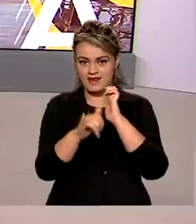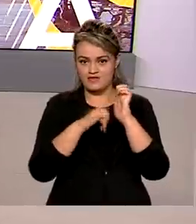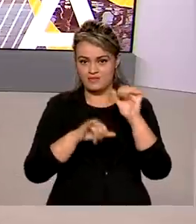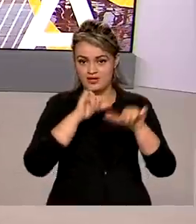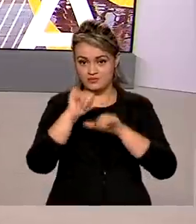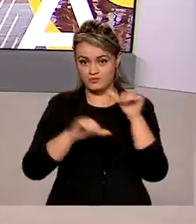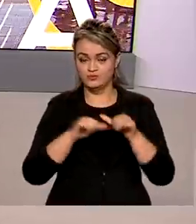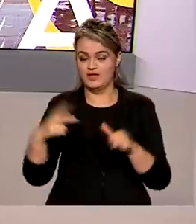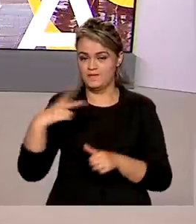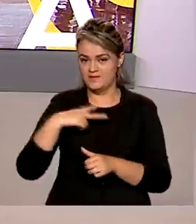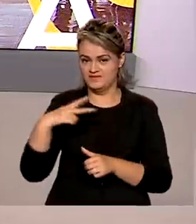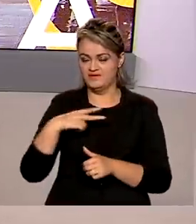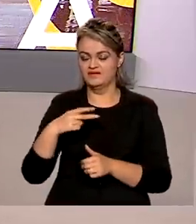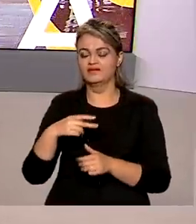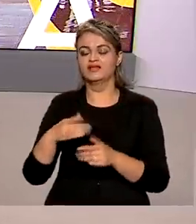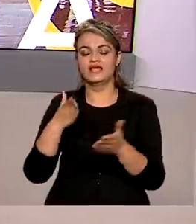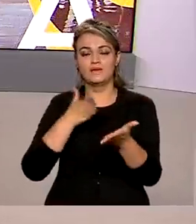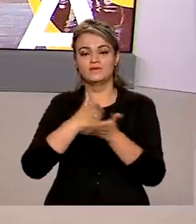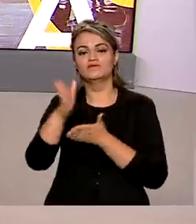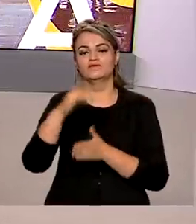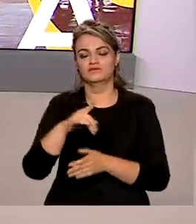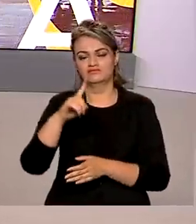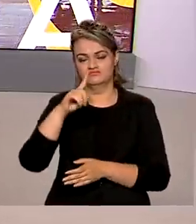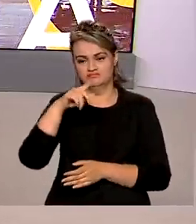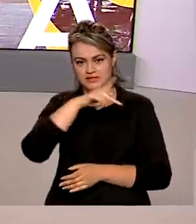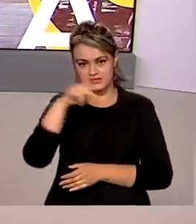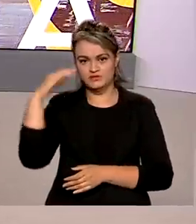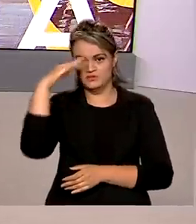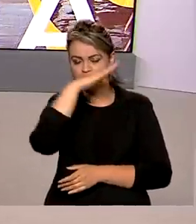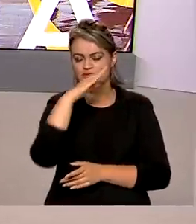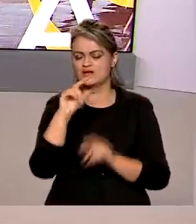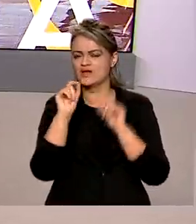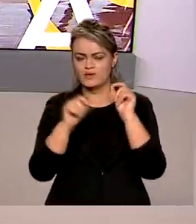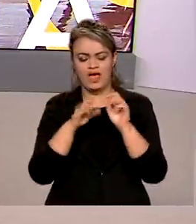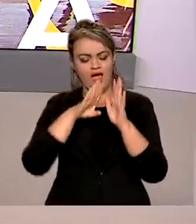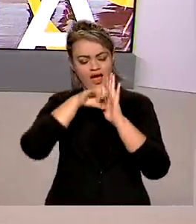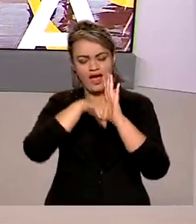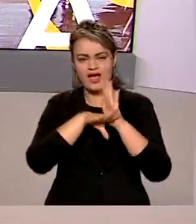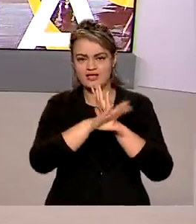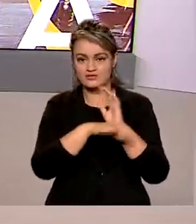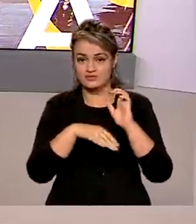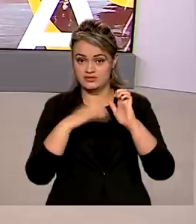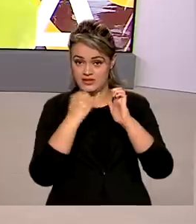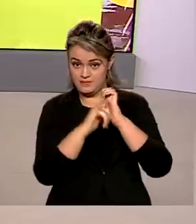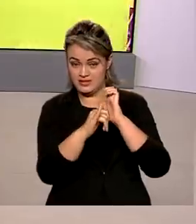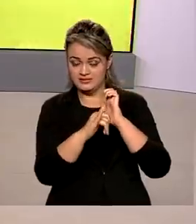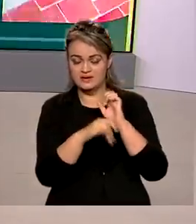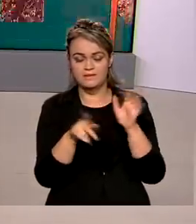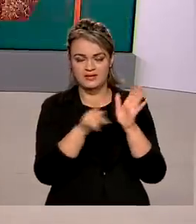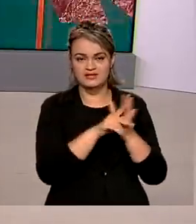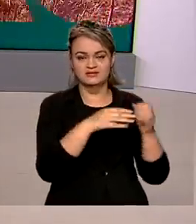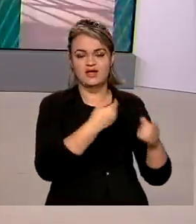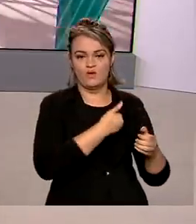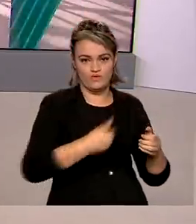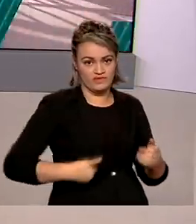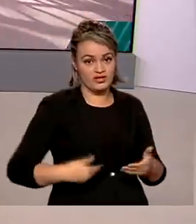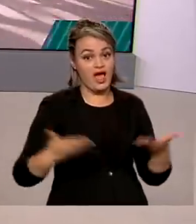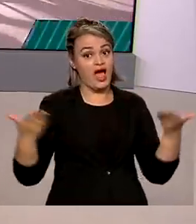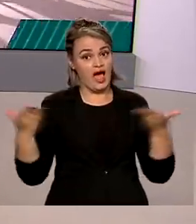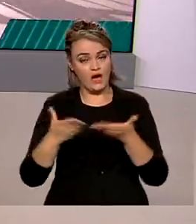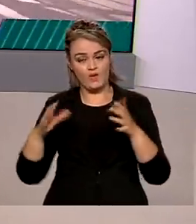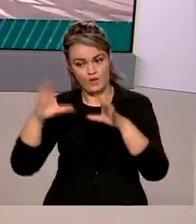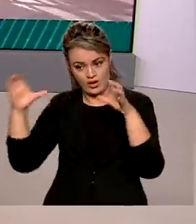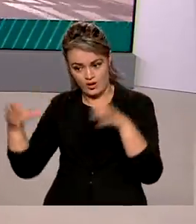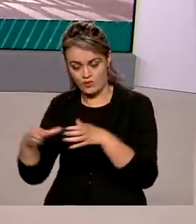sancionada pelo presidente Jair Bolsonaro, prevê a venda de parte das ações da empresa que estão nas mãos do governo. Com isso, a